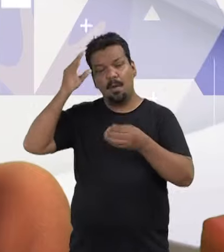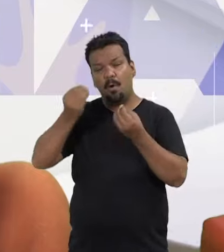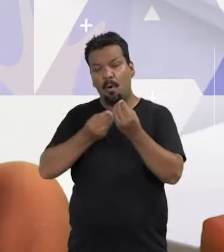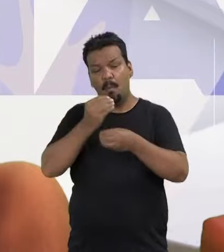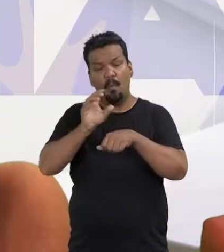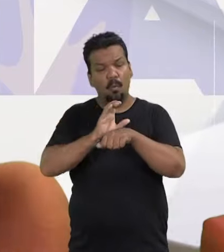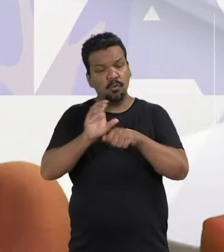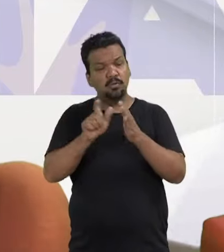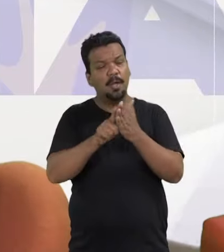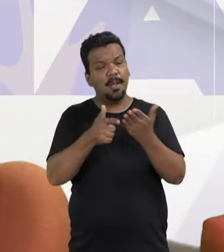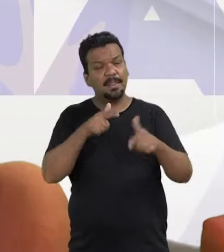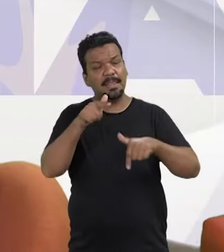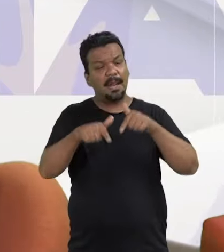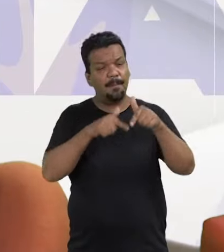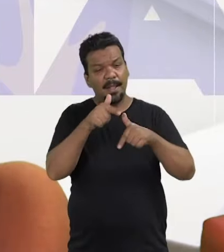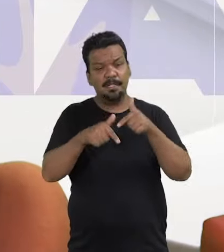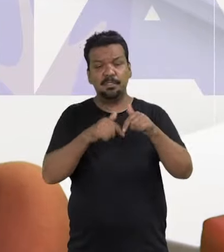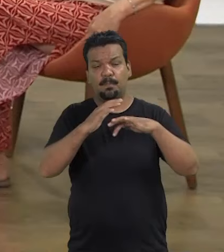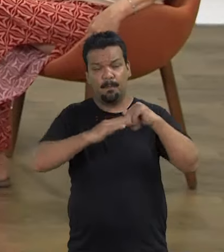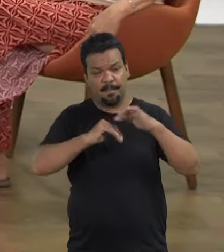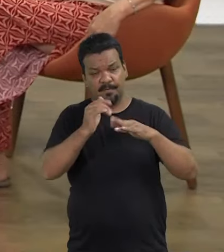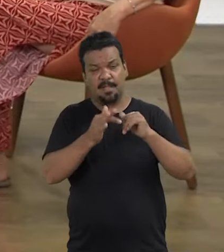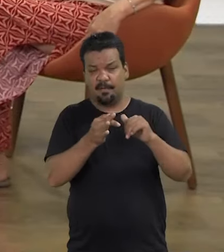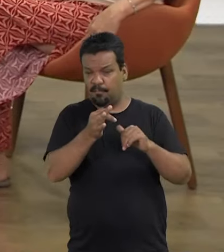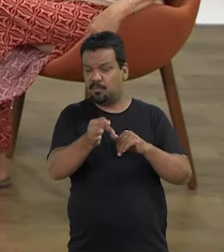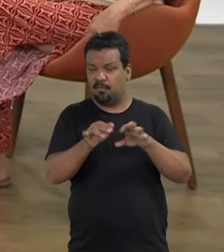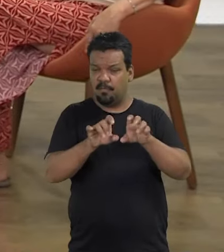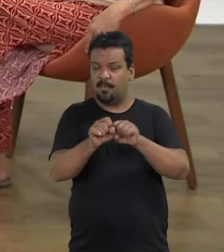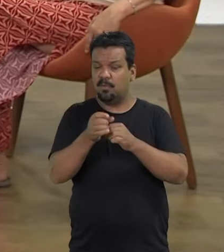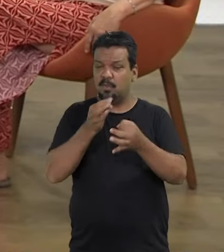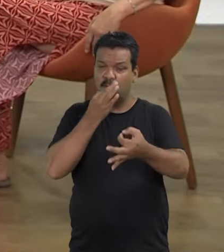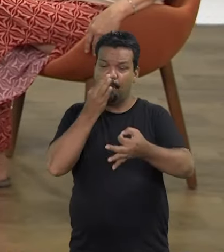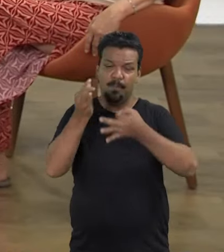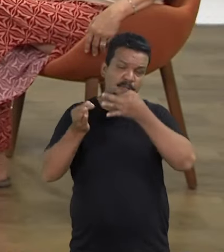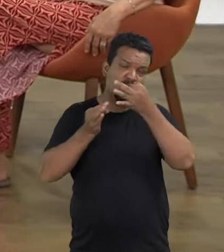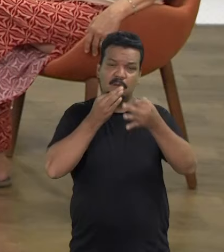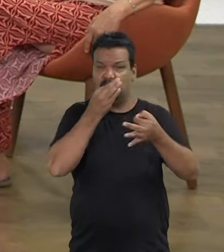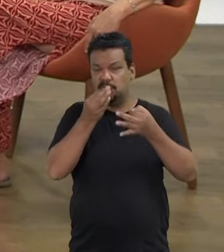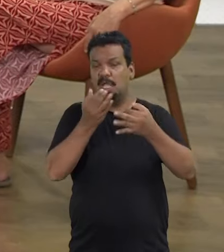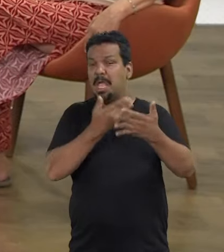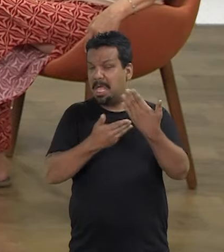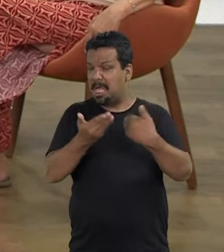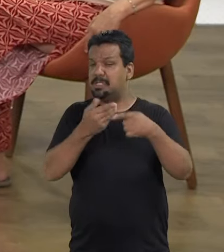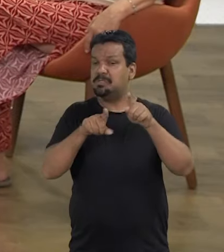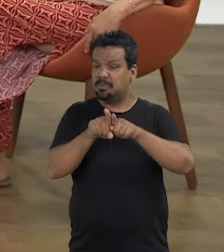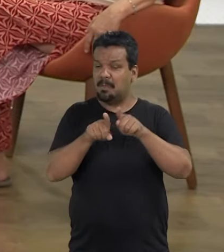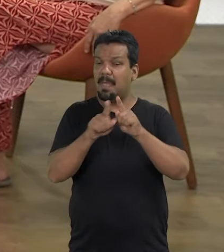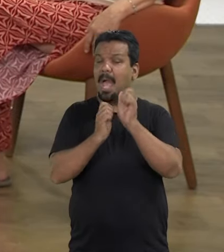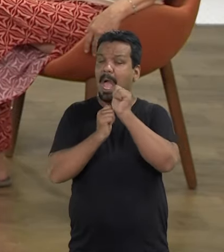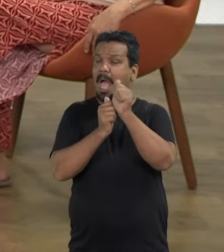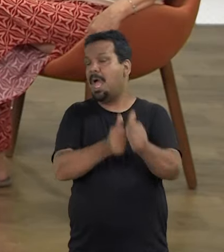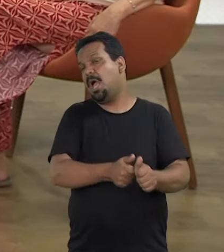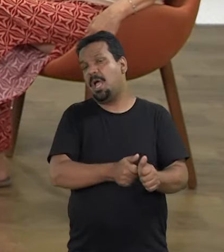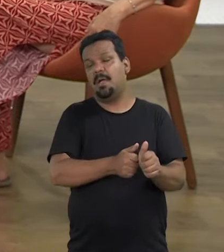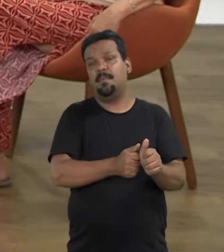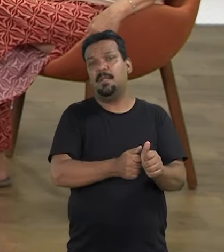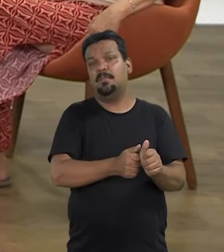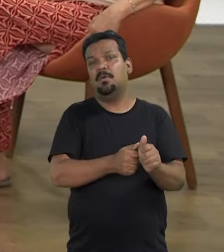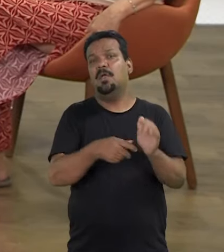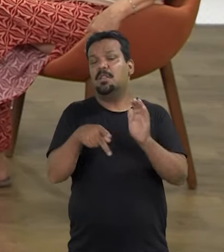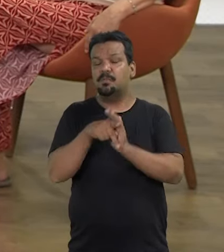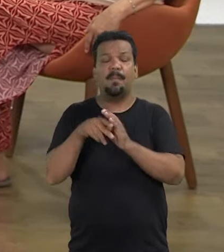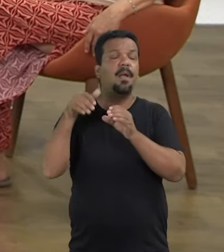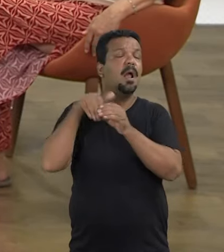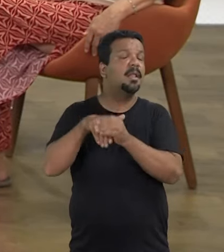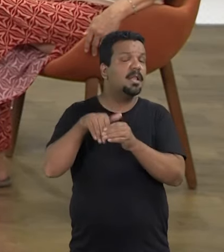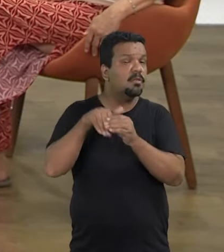de jornalismo trabalham esses profissionais que vão ser futuros formadores de opinião, em relação, inclusive, ao acompanhamento